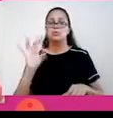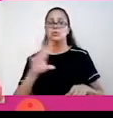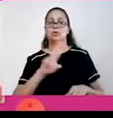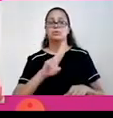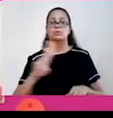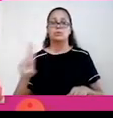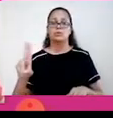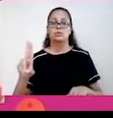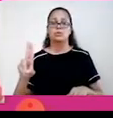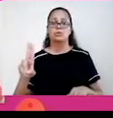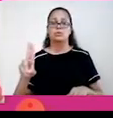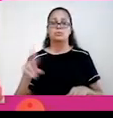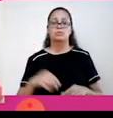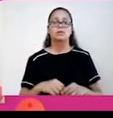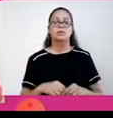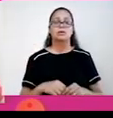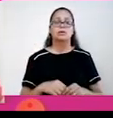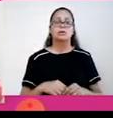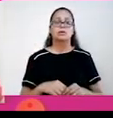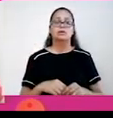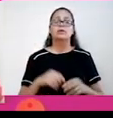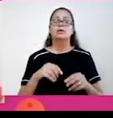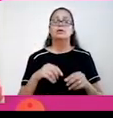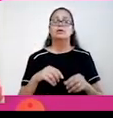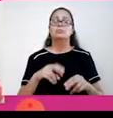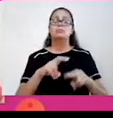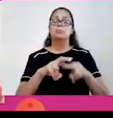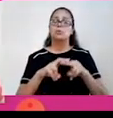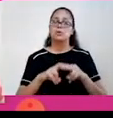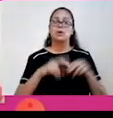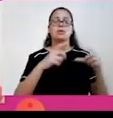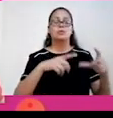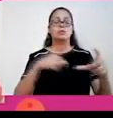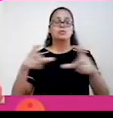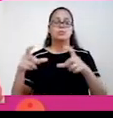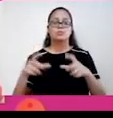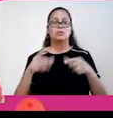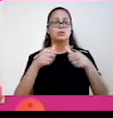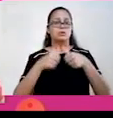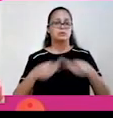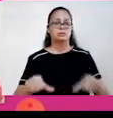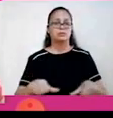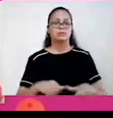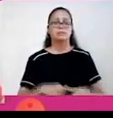É importante que vocês observem isso, a denominação muda de acordo com a região em que ele ocorre.